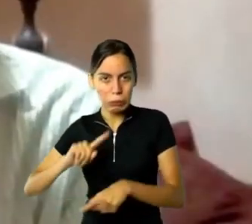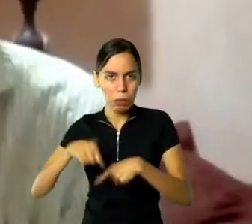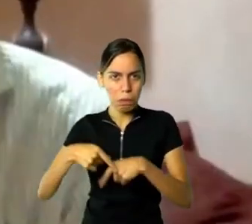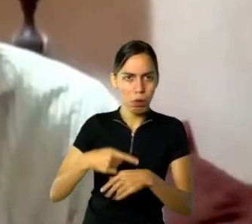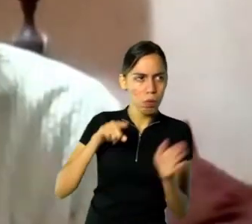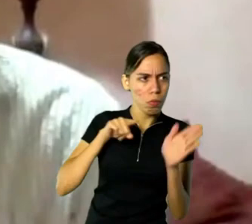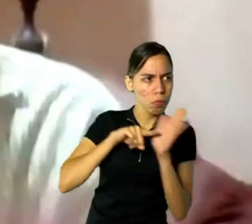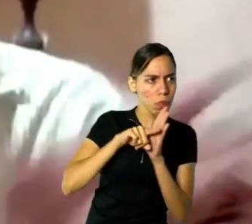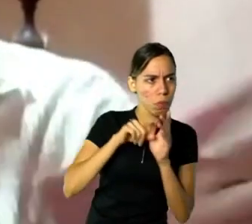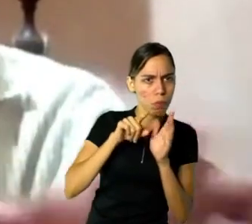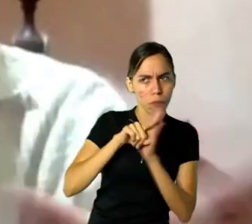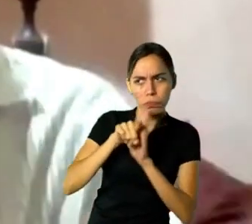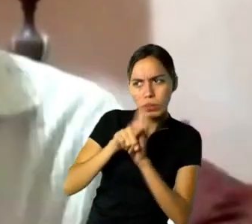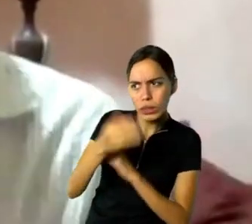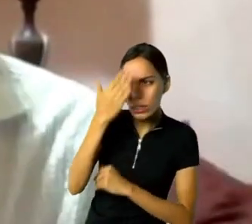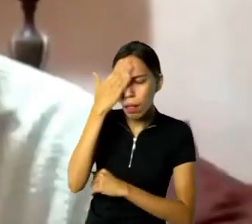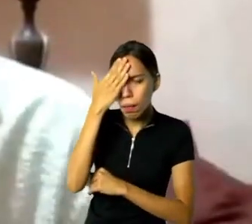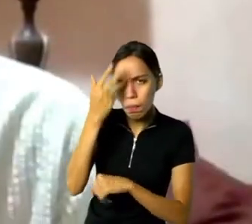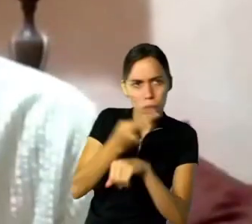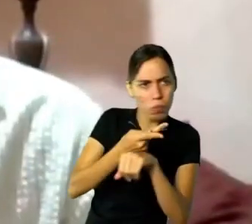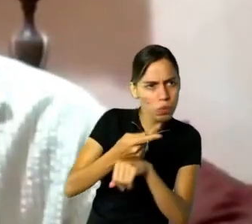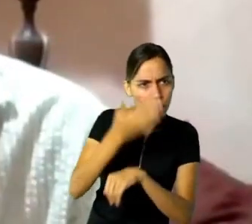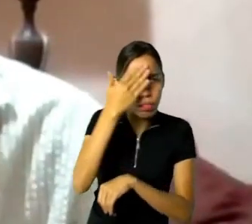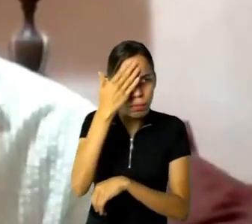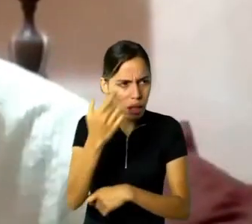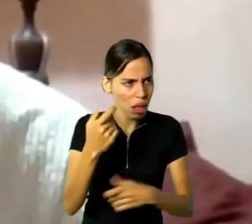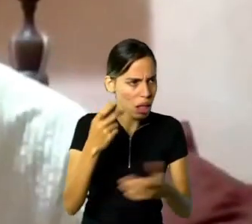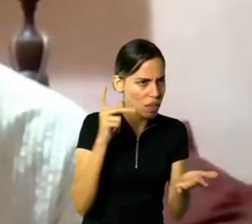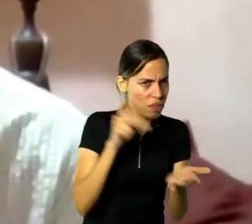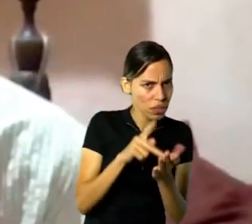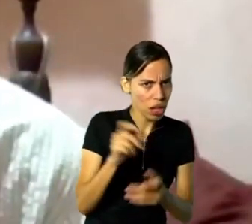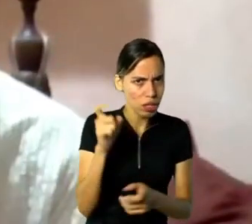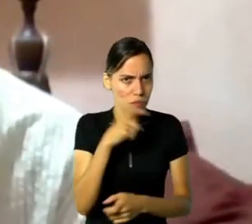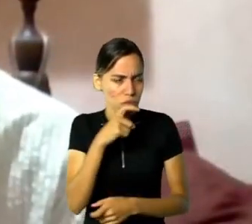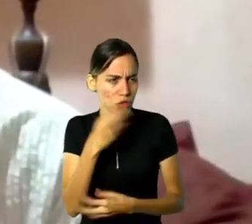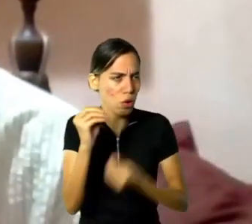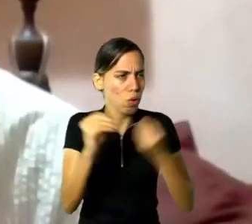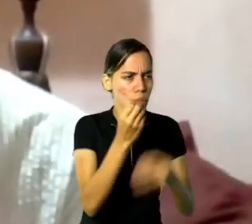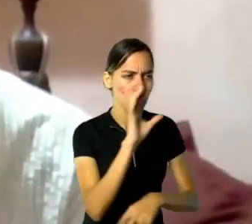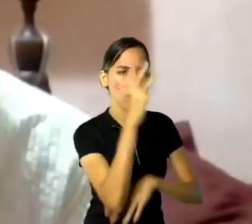foi, como que era a vegetação naquele lugar, sabe? Essas coisas.